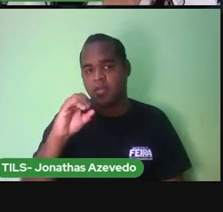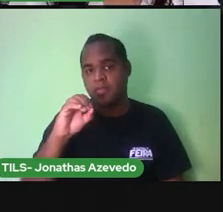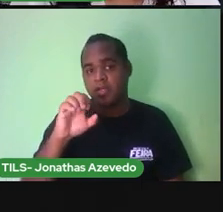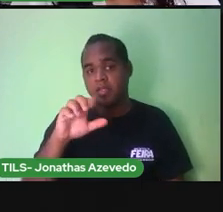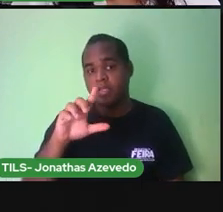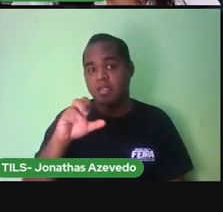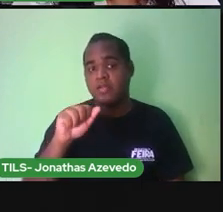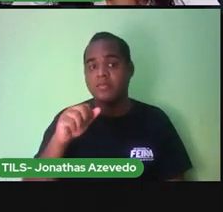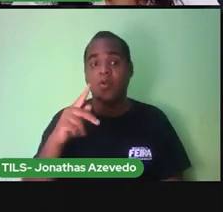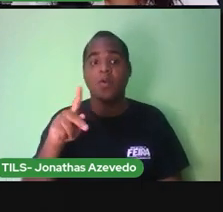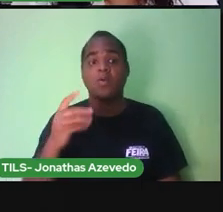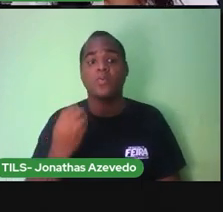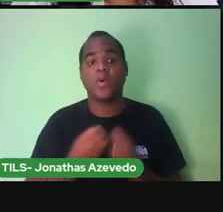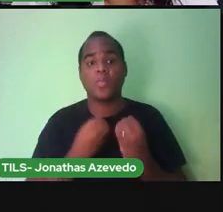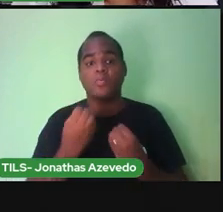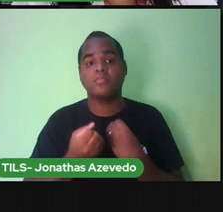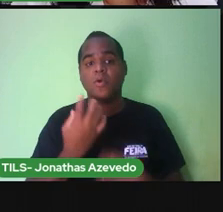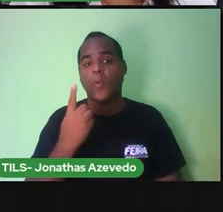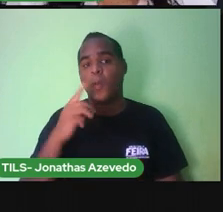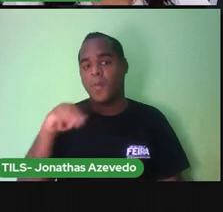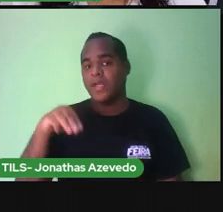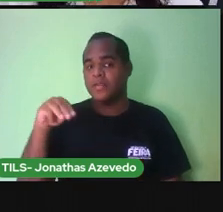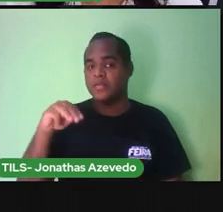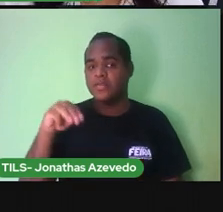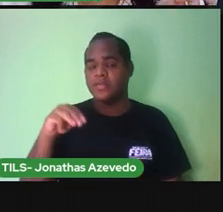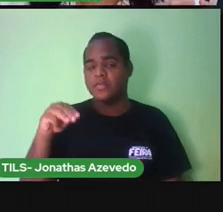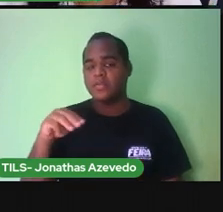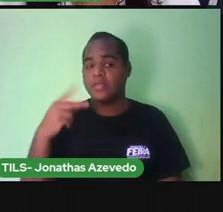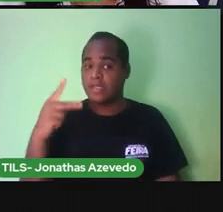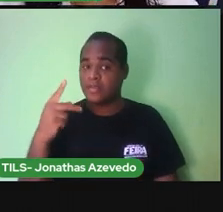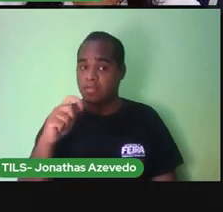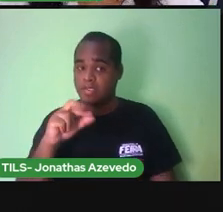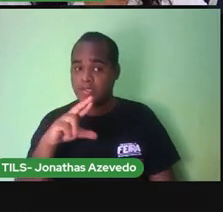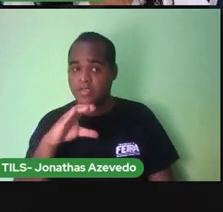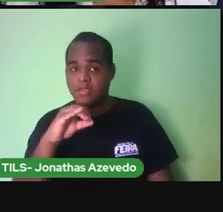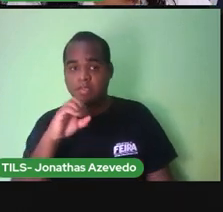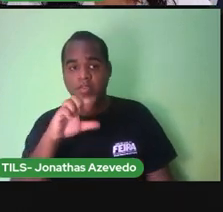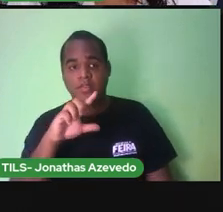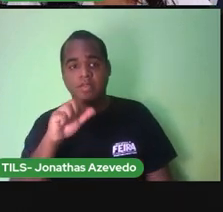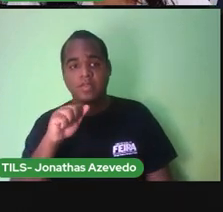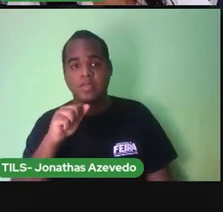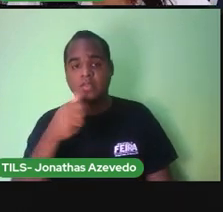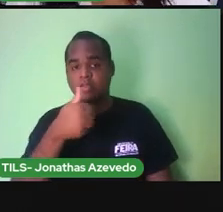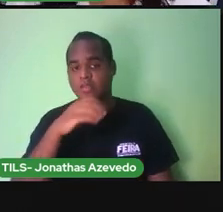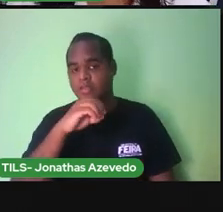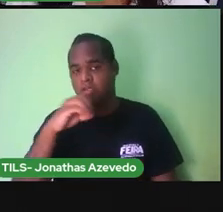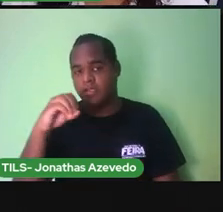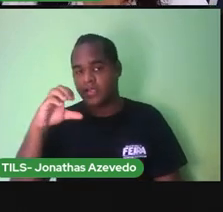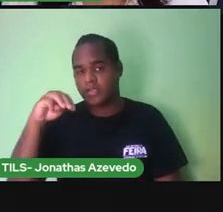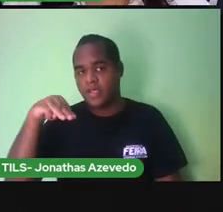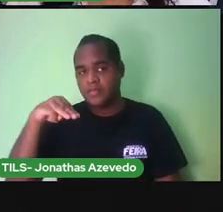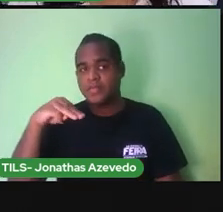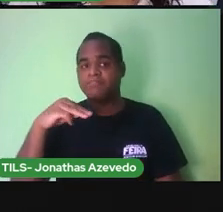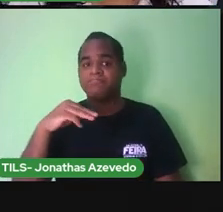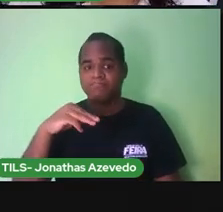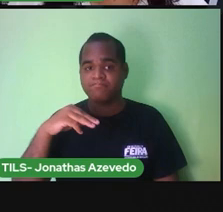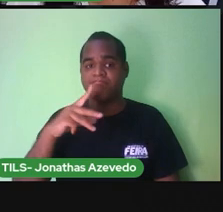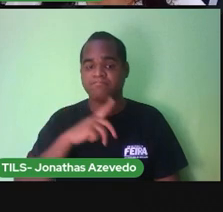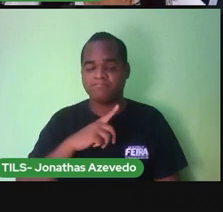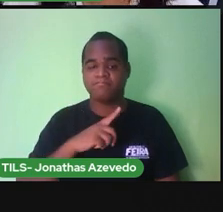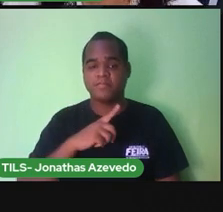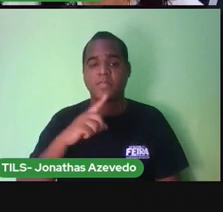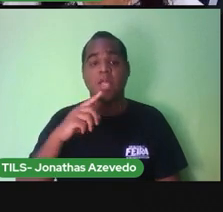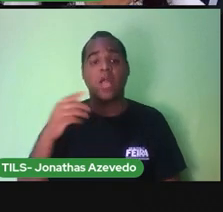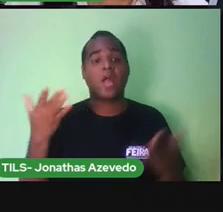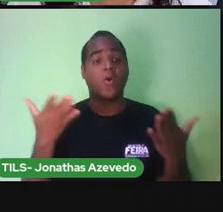Então Priscila Tem Cem Centímetros E agora nós